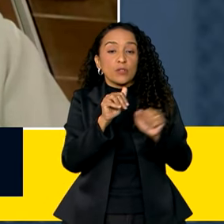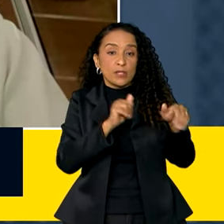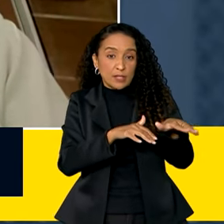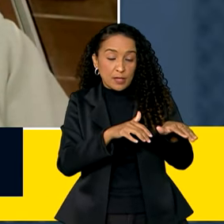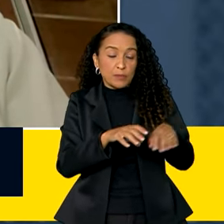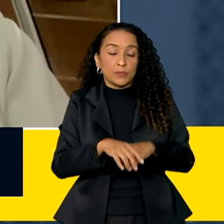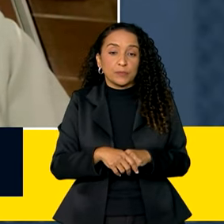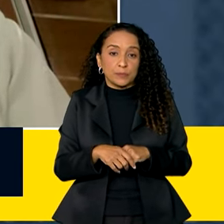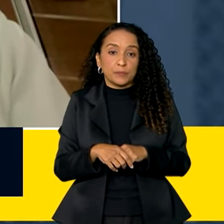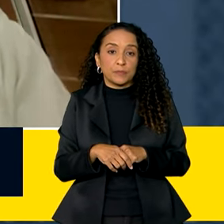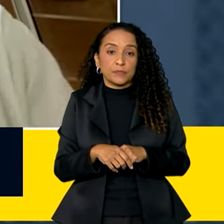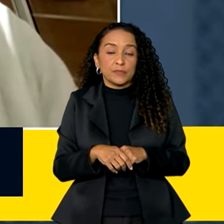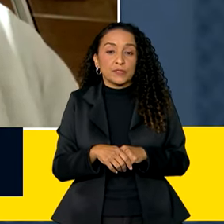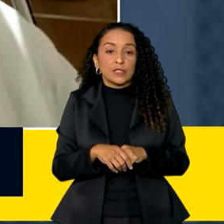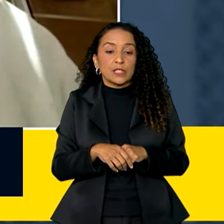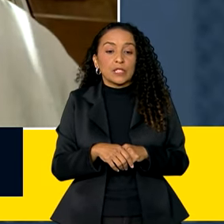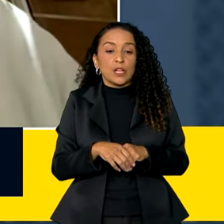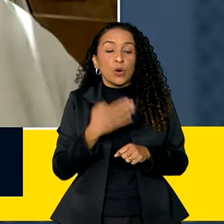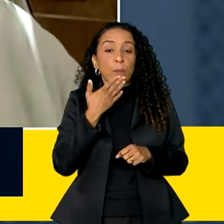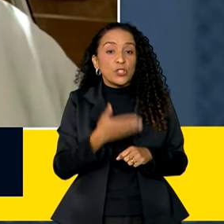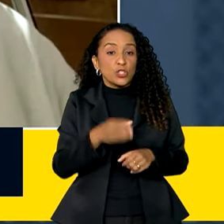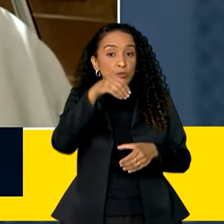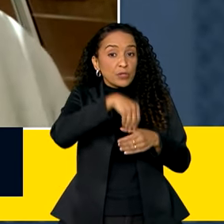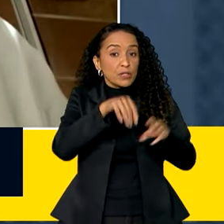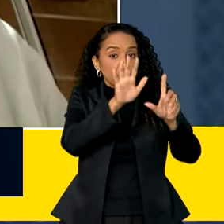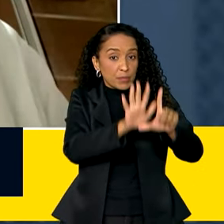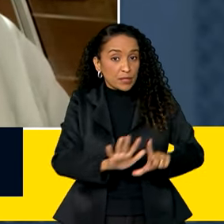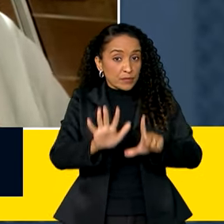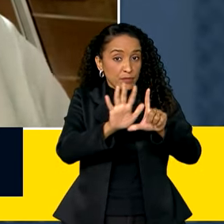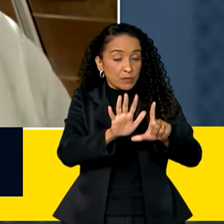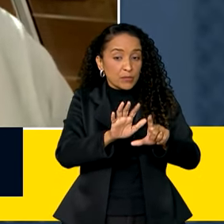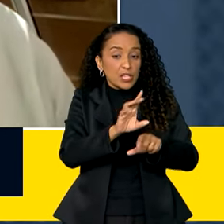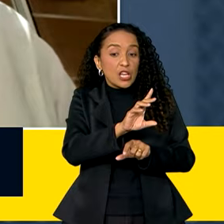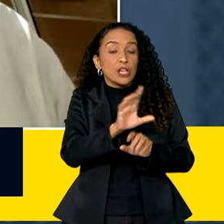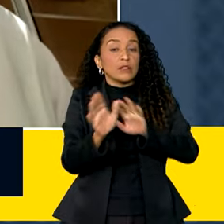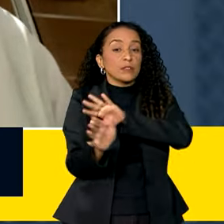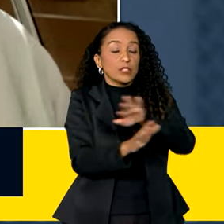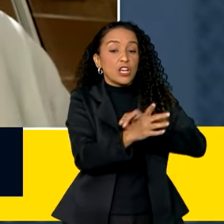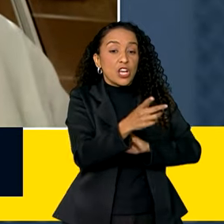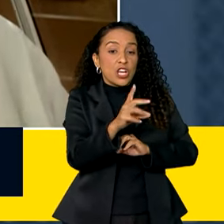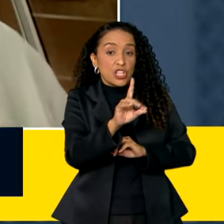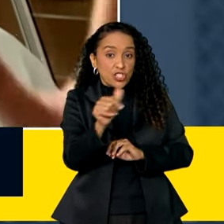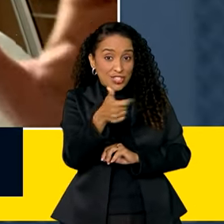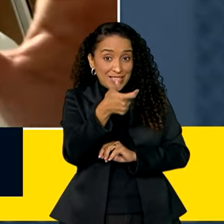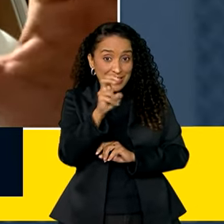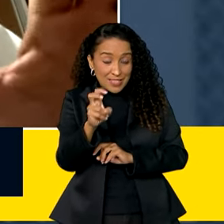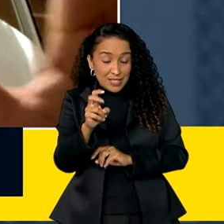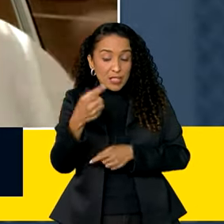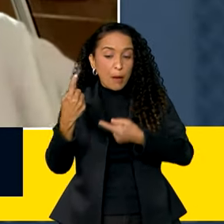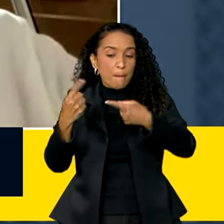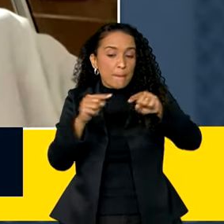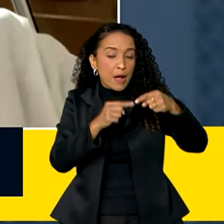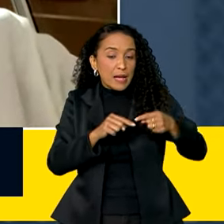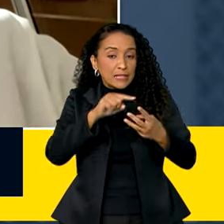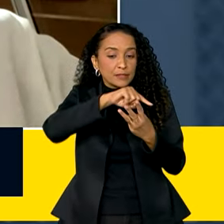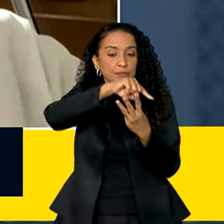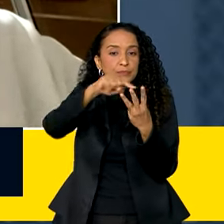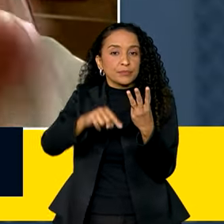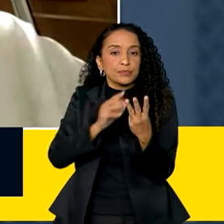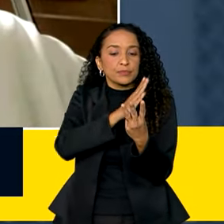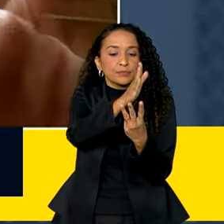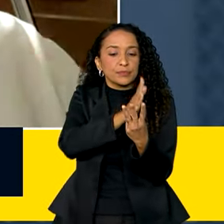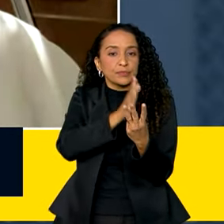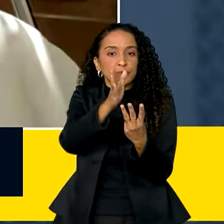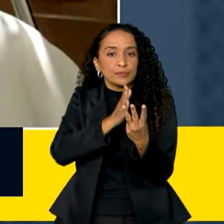setembro, a solicitação dentro da plataforma. No dia 15, nós vamos discutir os três grandes eixos.